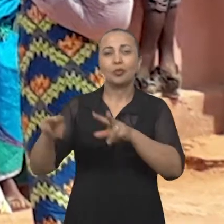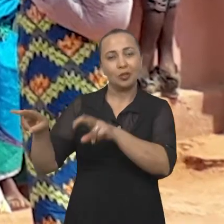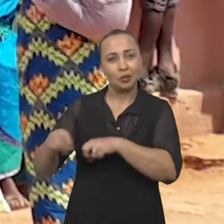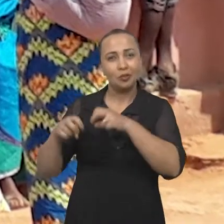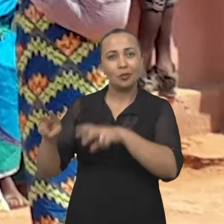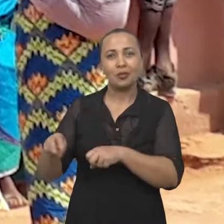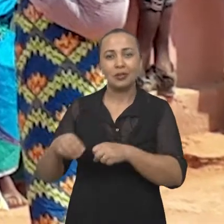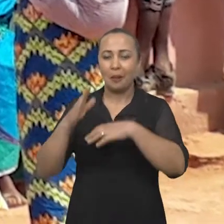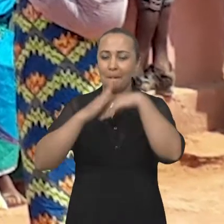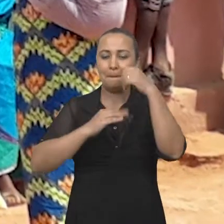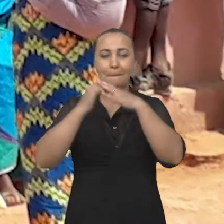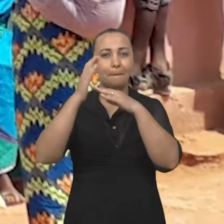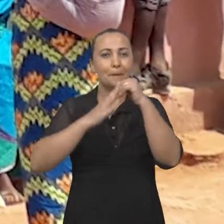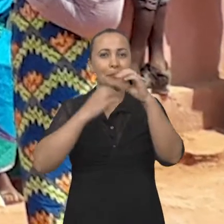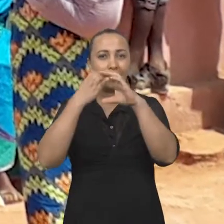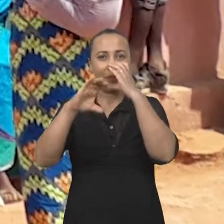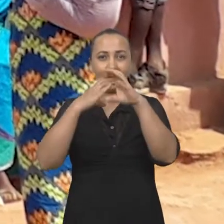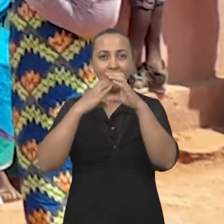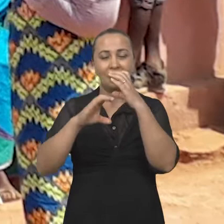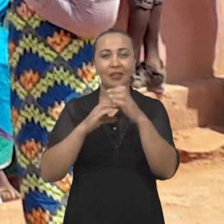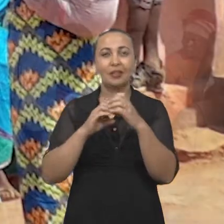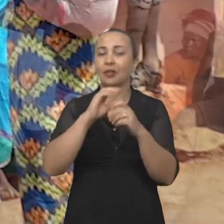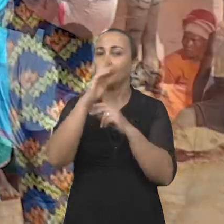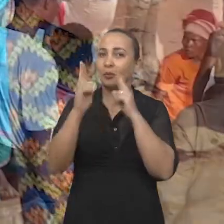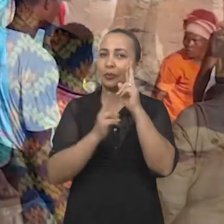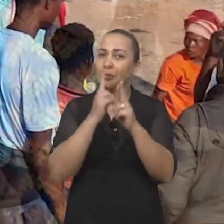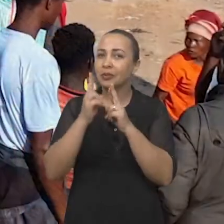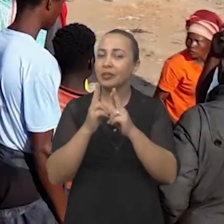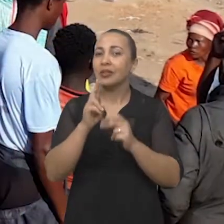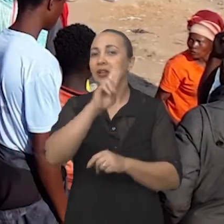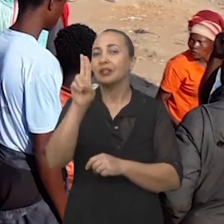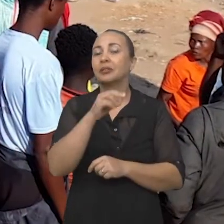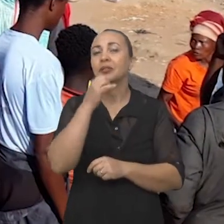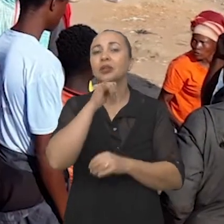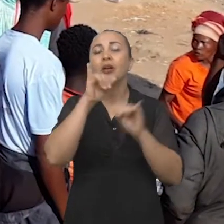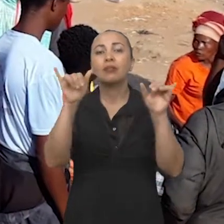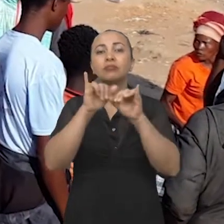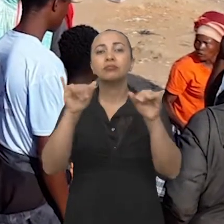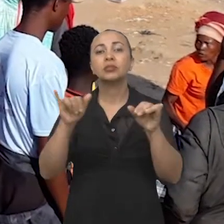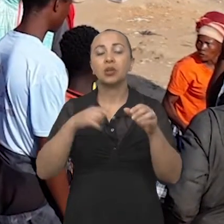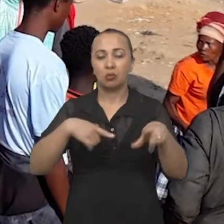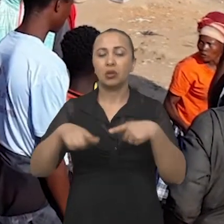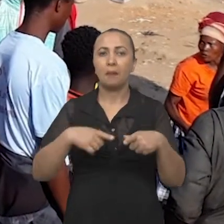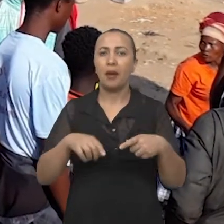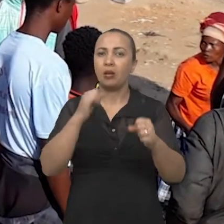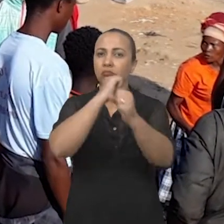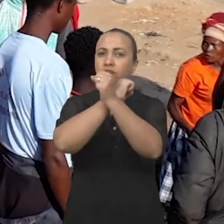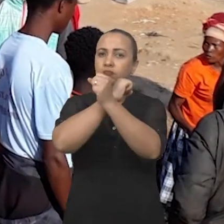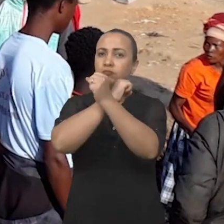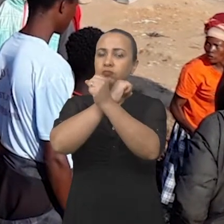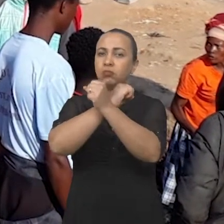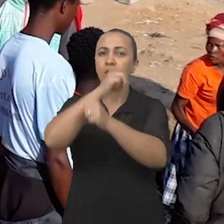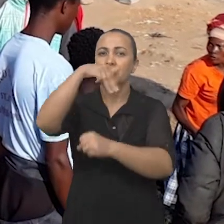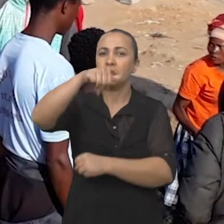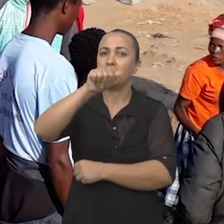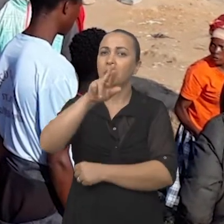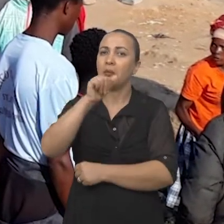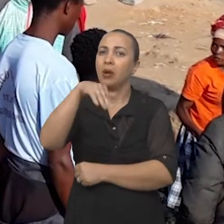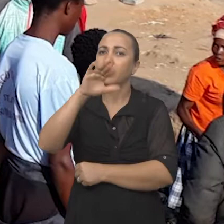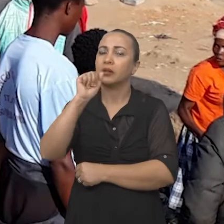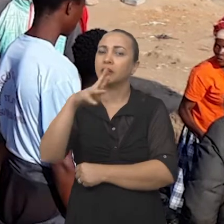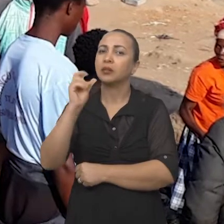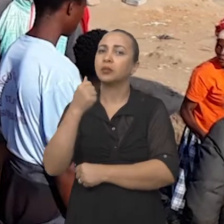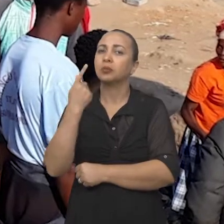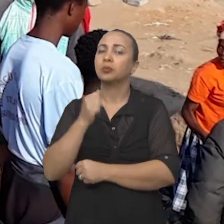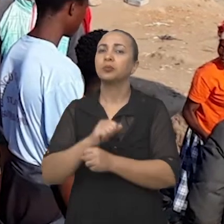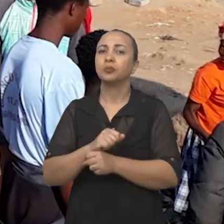práticas comunicativas utilizadas nas redes de aliciamento e denúncia de combate ao trabalho escravo no Maranhão, levando em